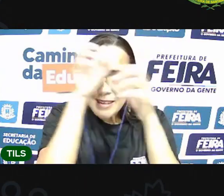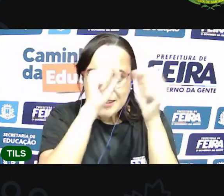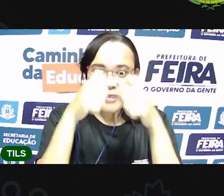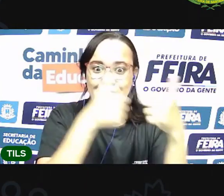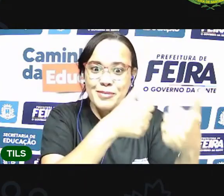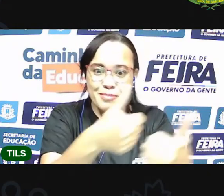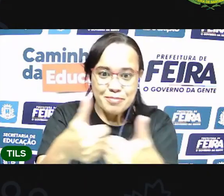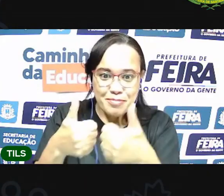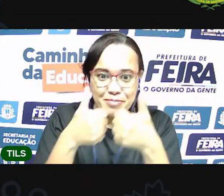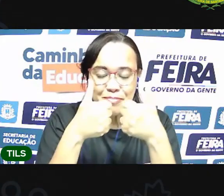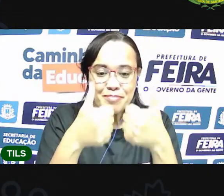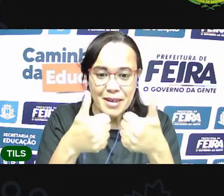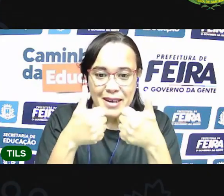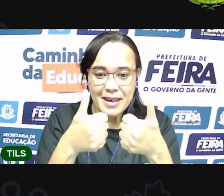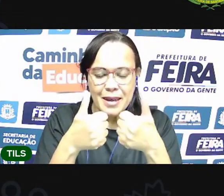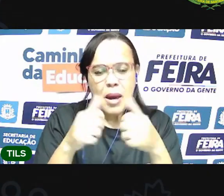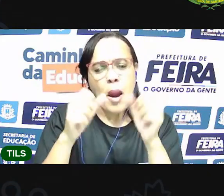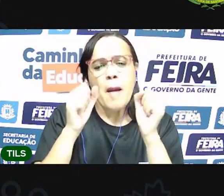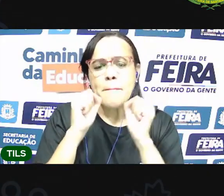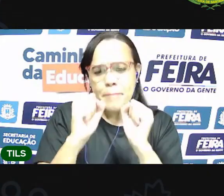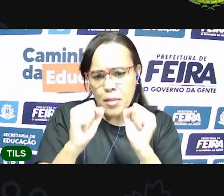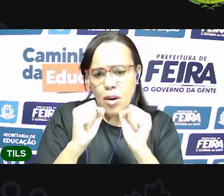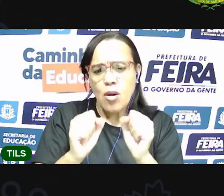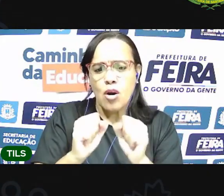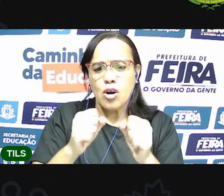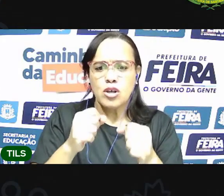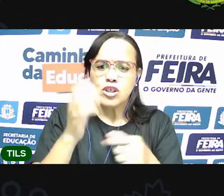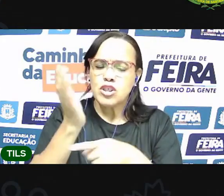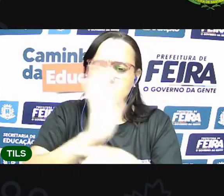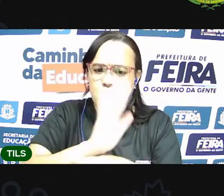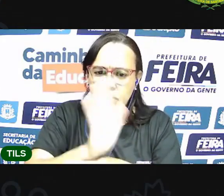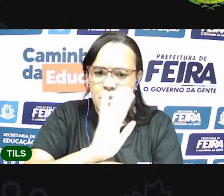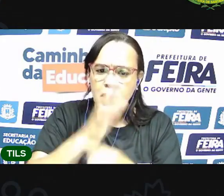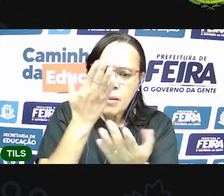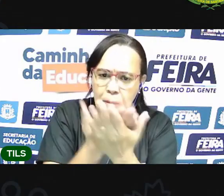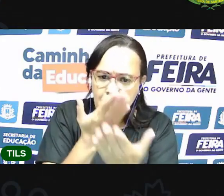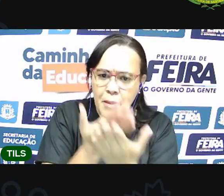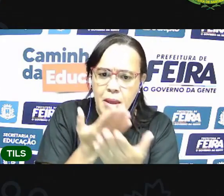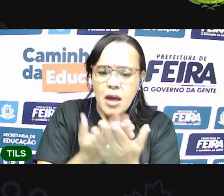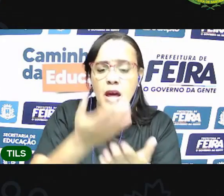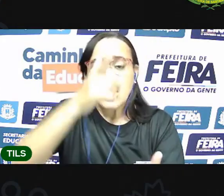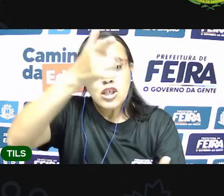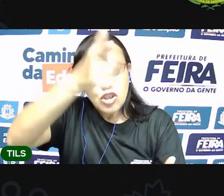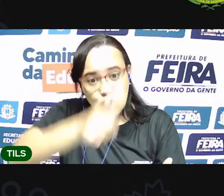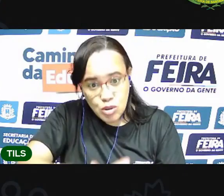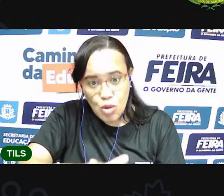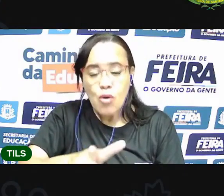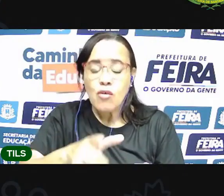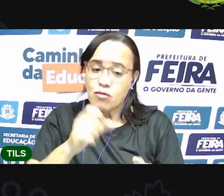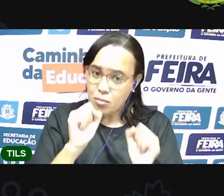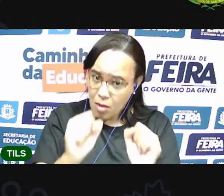Vocês podem assistir novamente se quiserem. Lembre-se que essas aulas ficam gravadas aqui no canal.